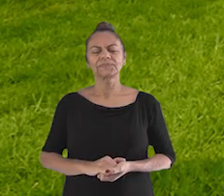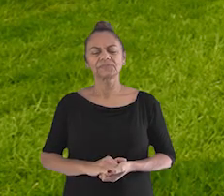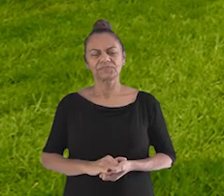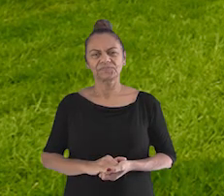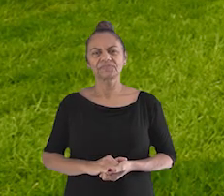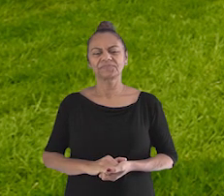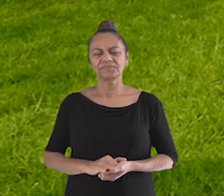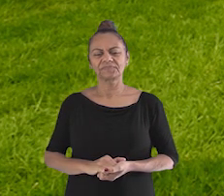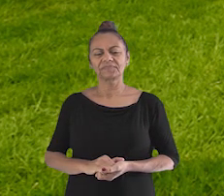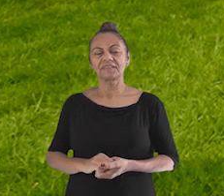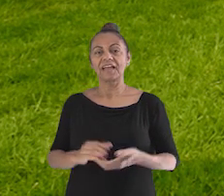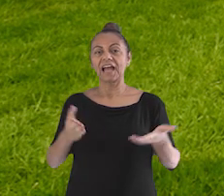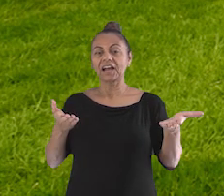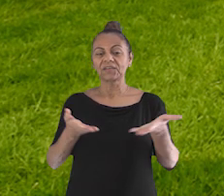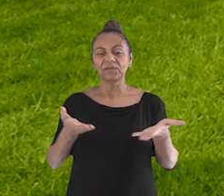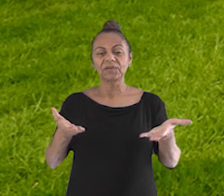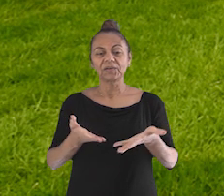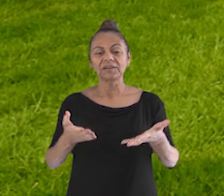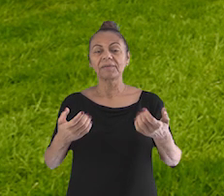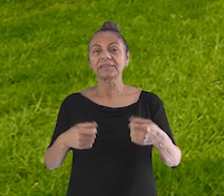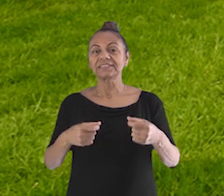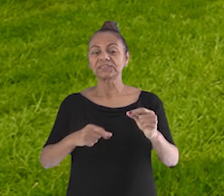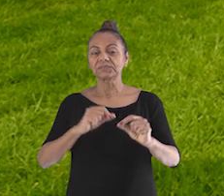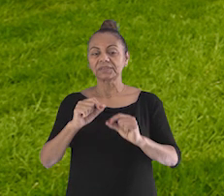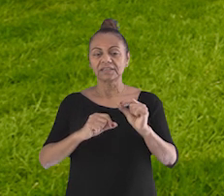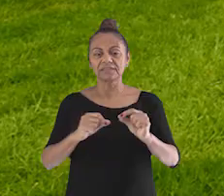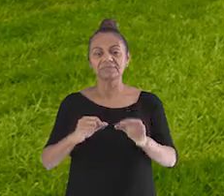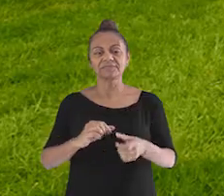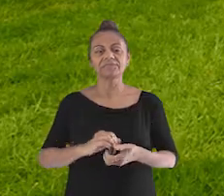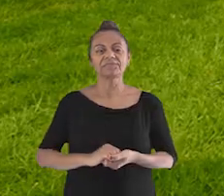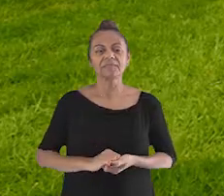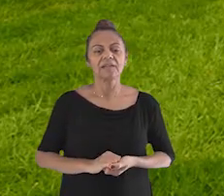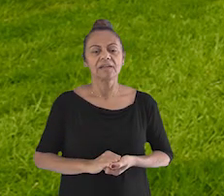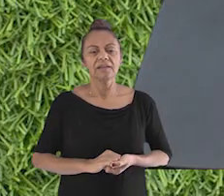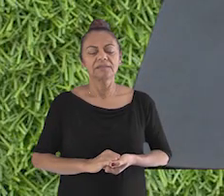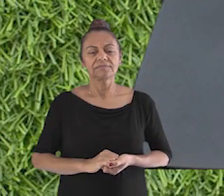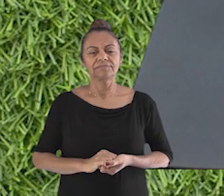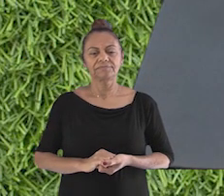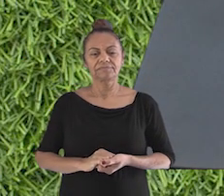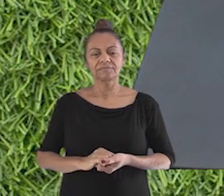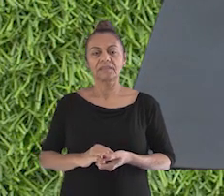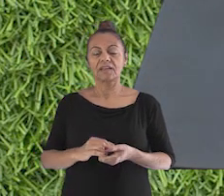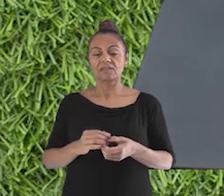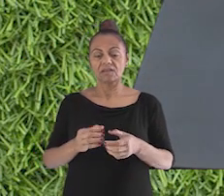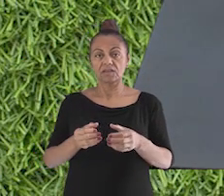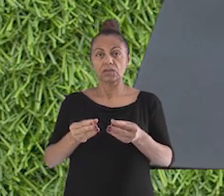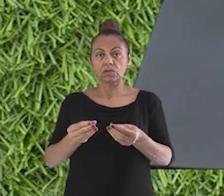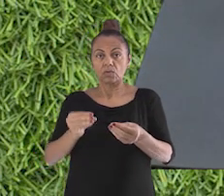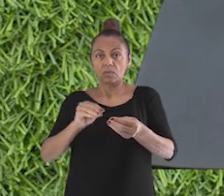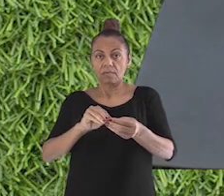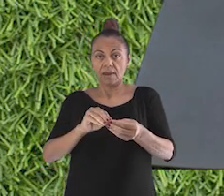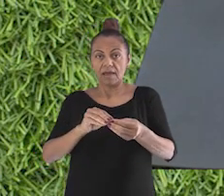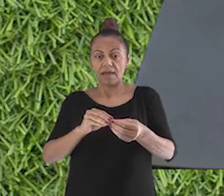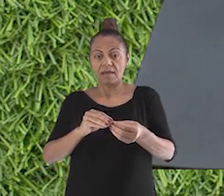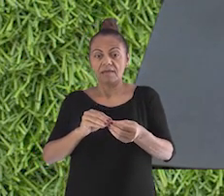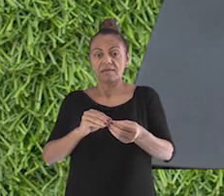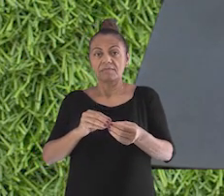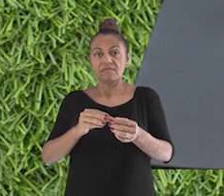Olha como já está a nossa lupa. Agora, a gente precisa fazer um buraco nela. Para isso, nós vamos dobrar,